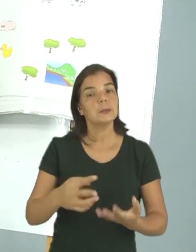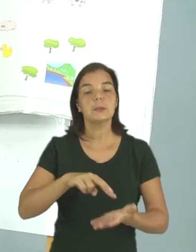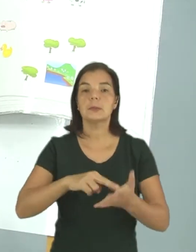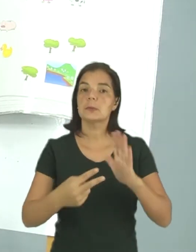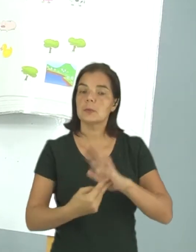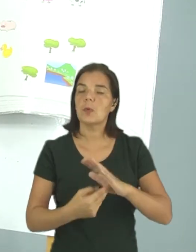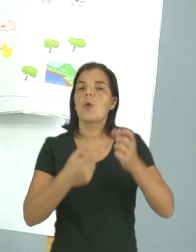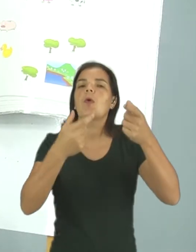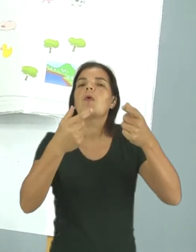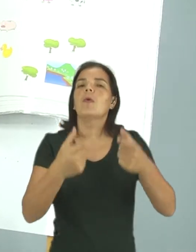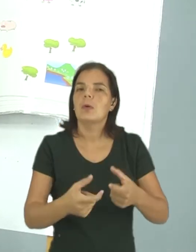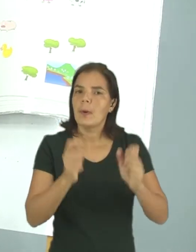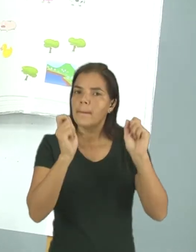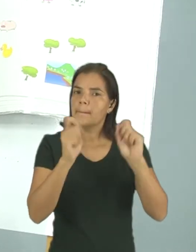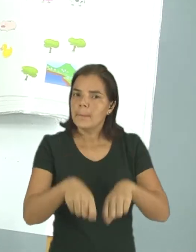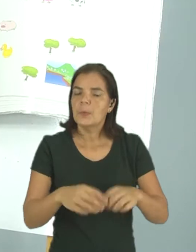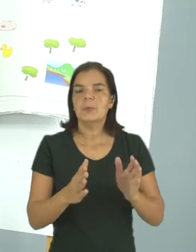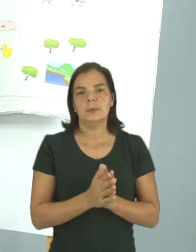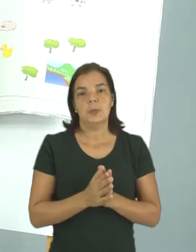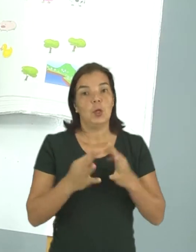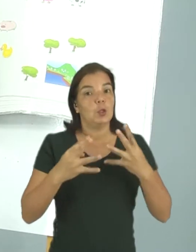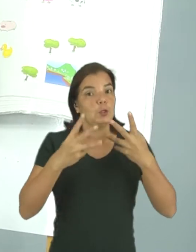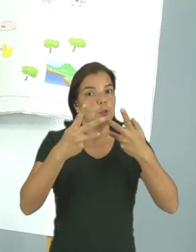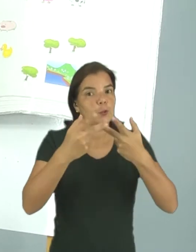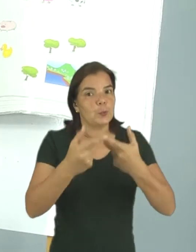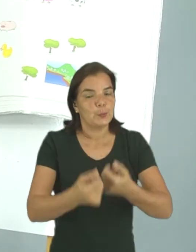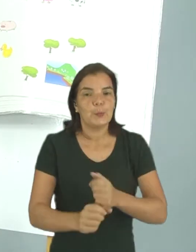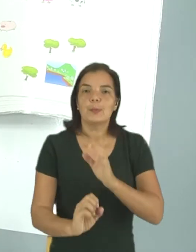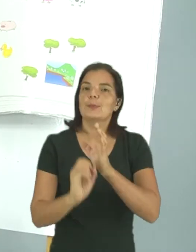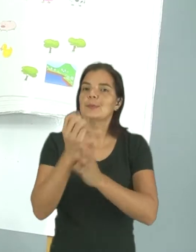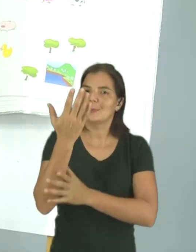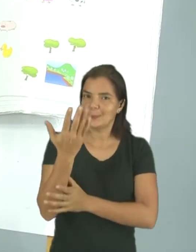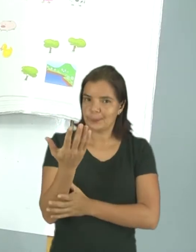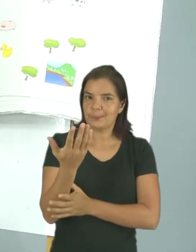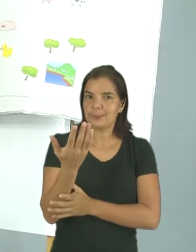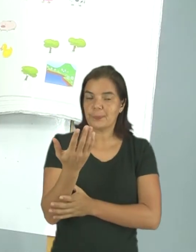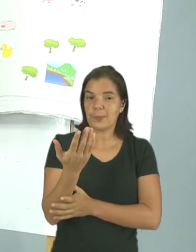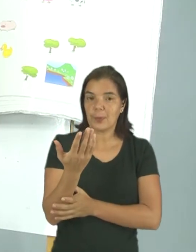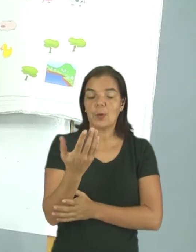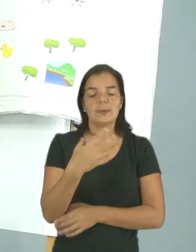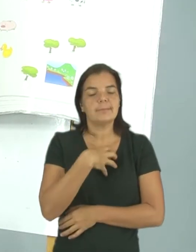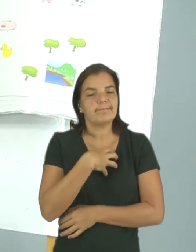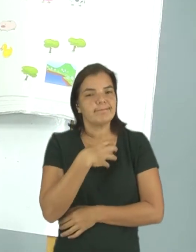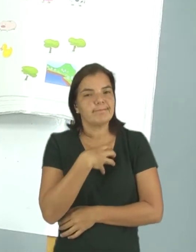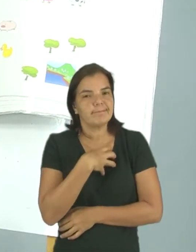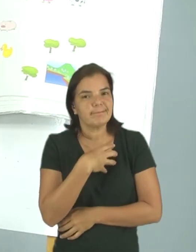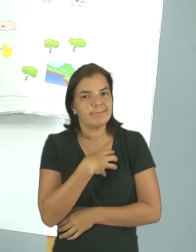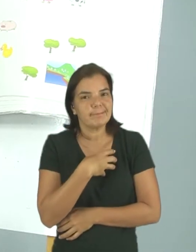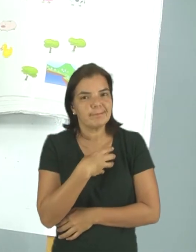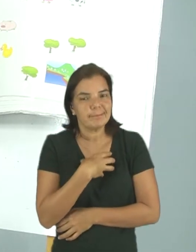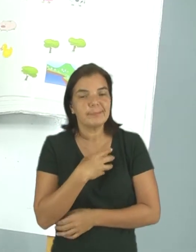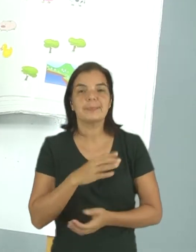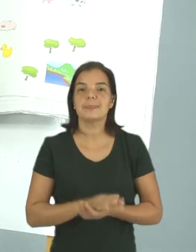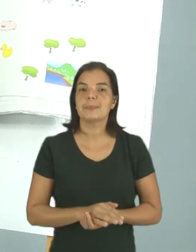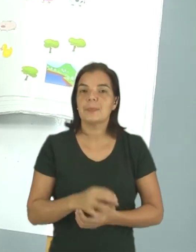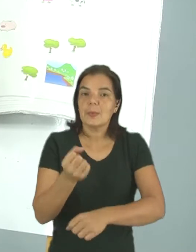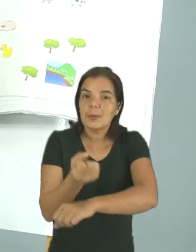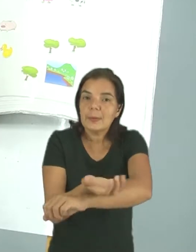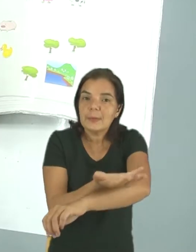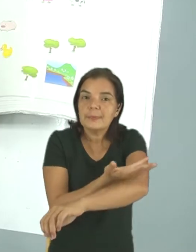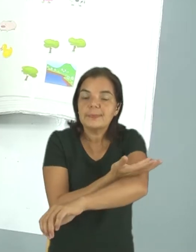quê? Onde você pode colocar todos os seus acontecimentos, os seus sentimentos, as suas